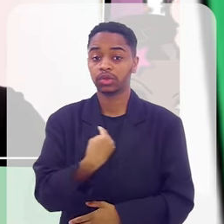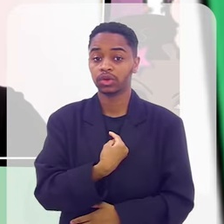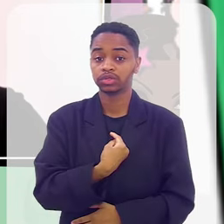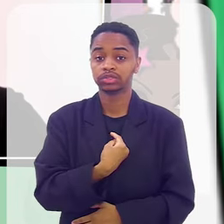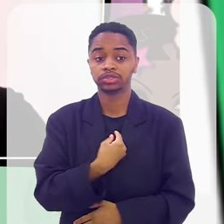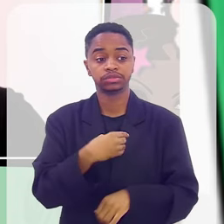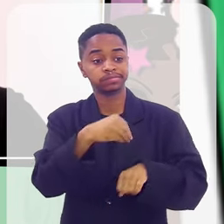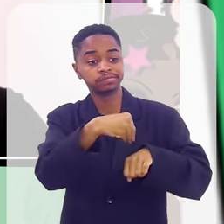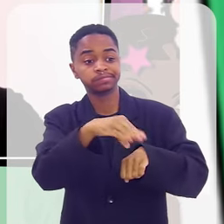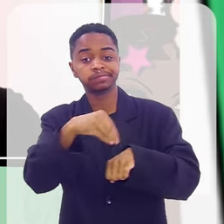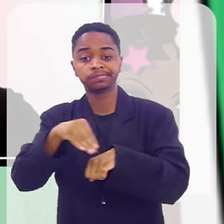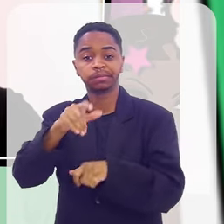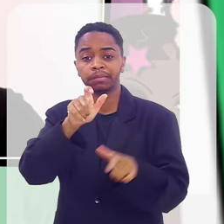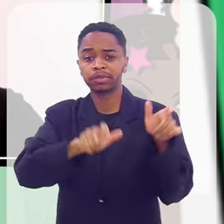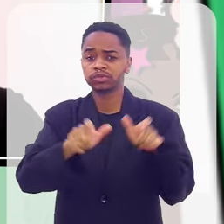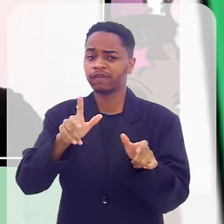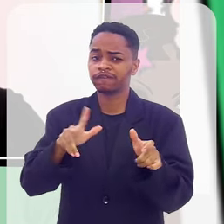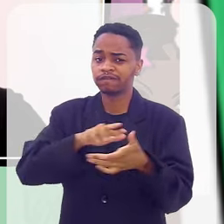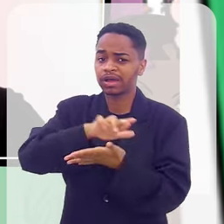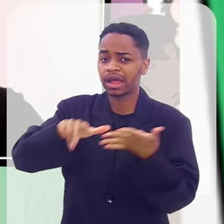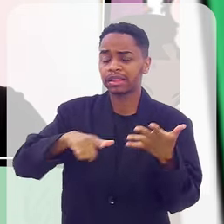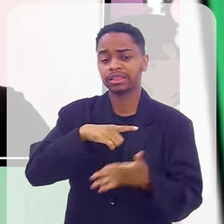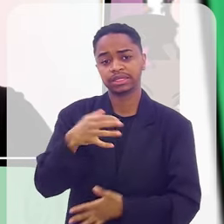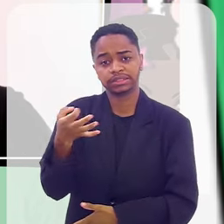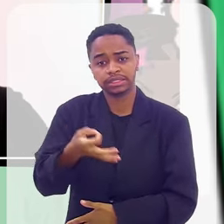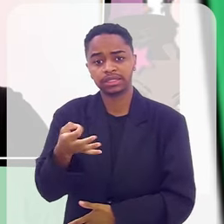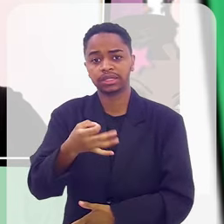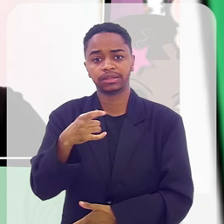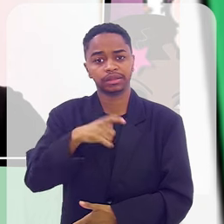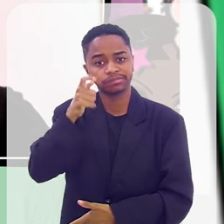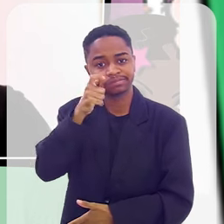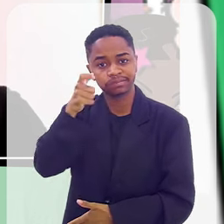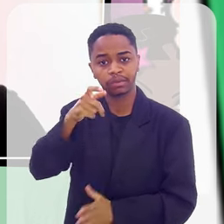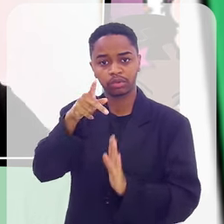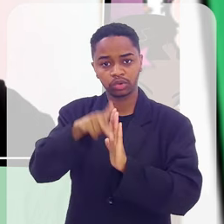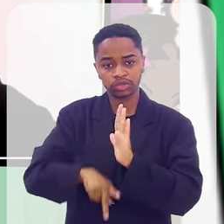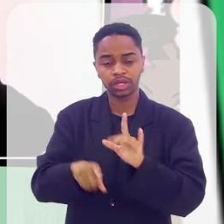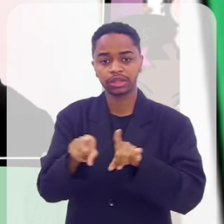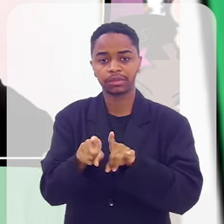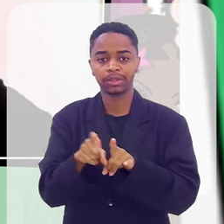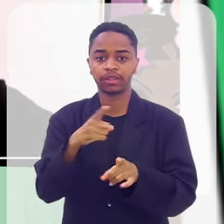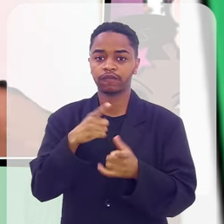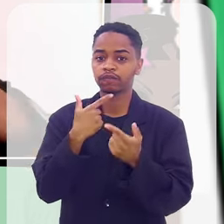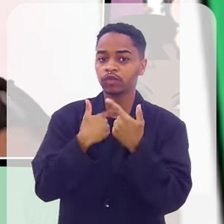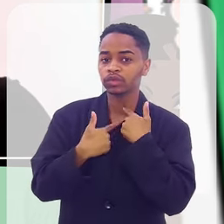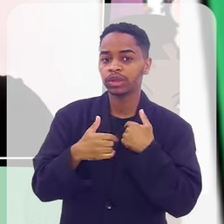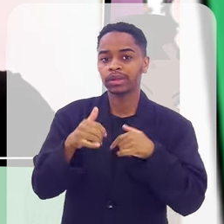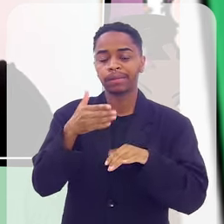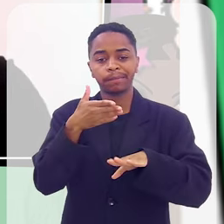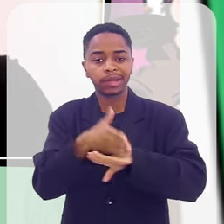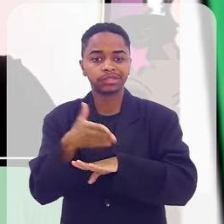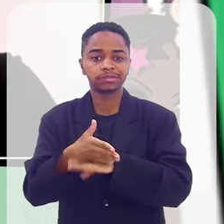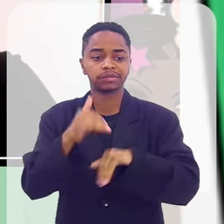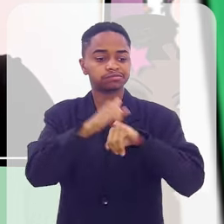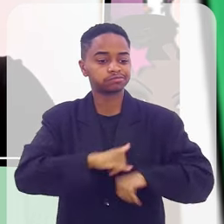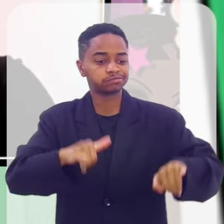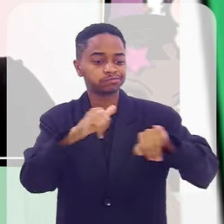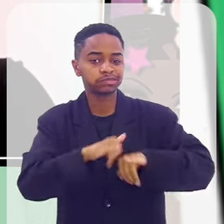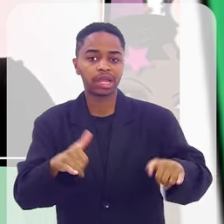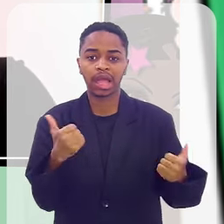inúmeras pessoas que eu tenho certeza que se interessaram pelo projeto, que querem participar, divulgar,